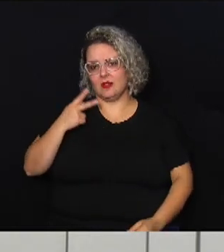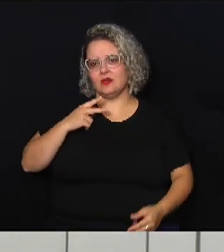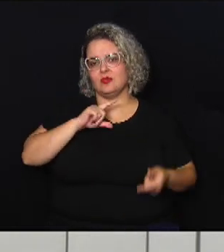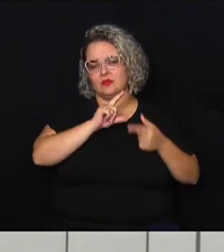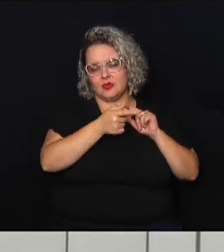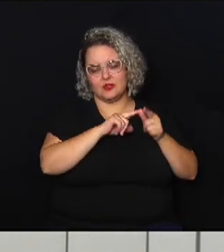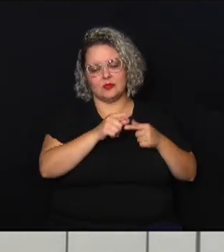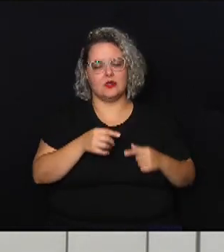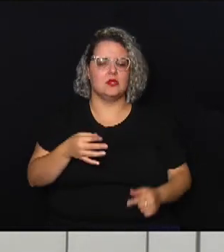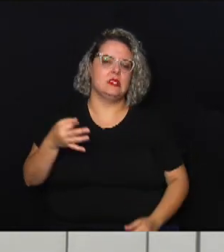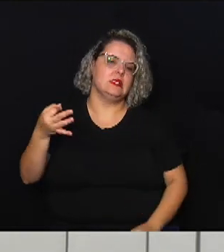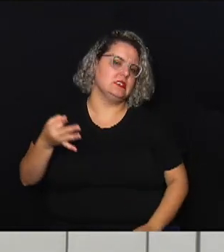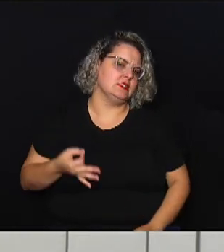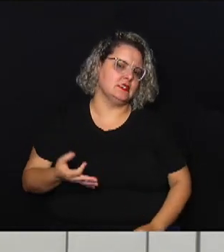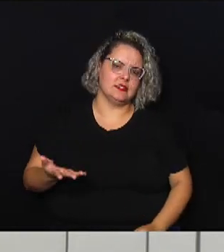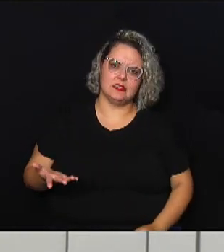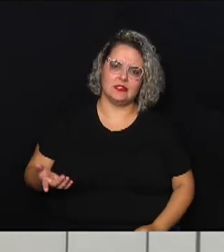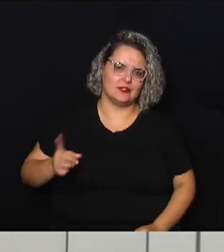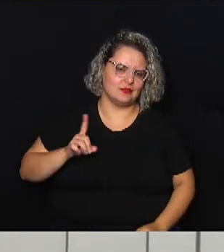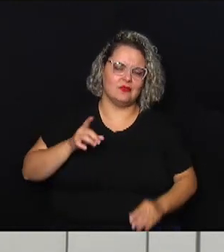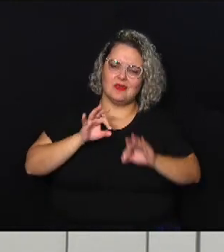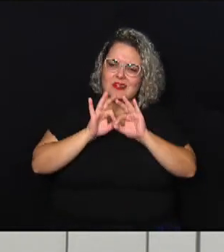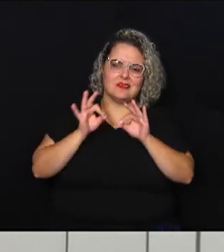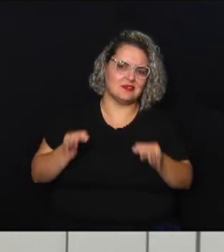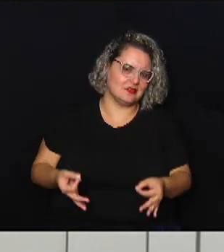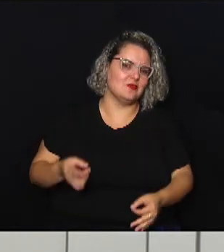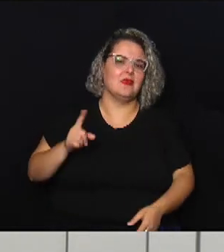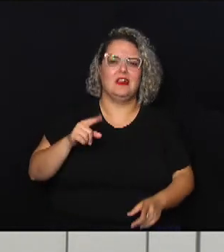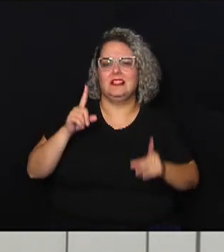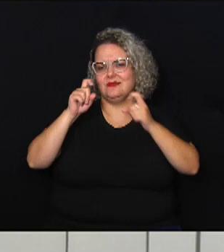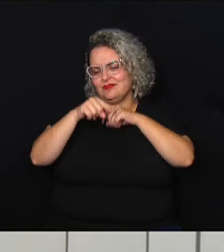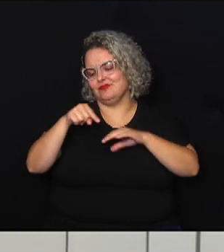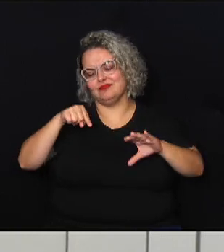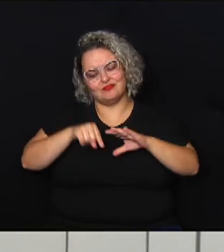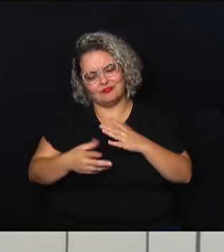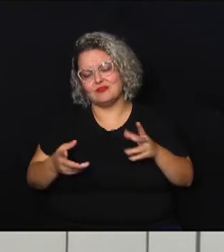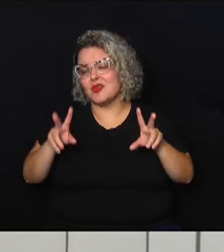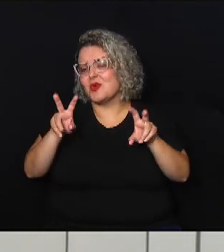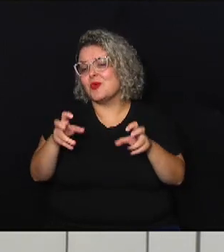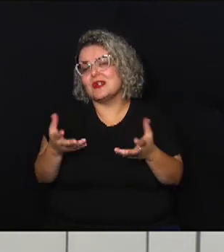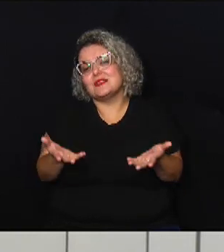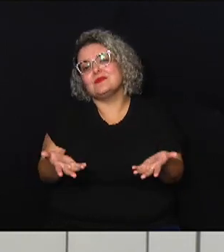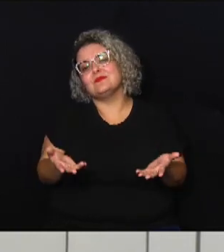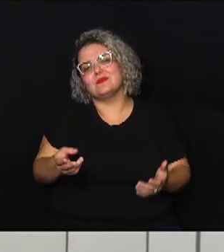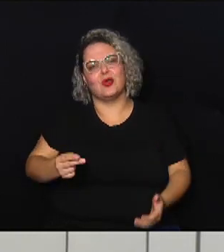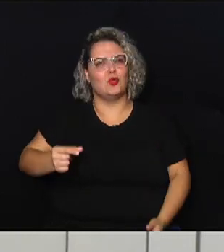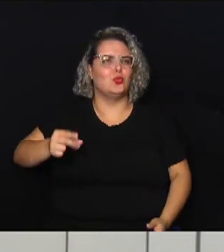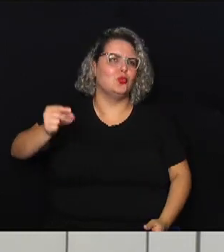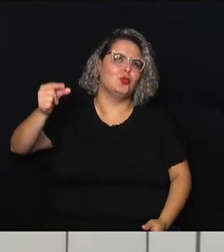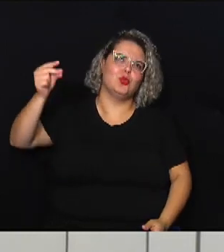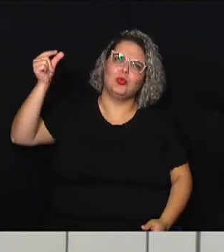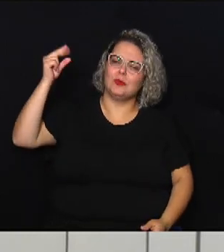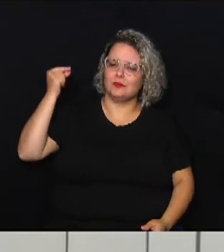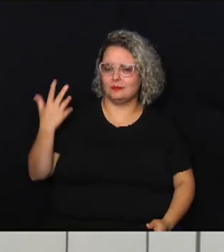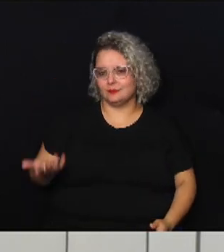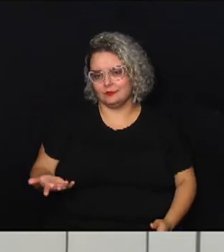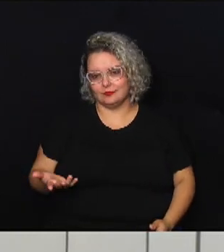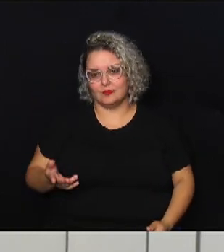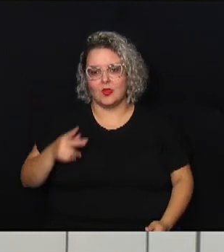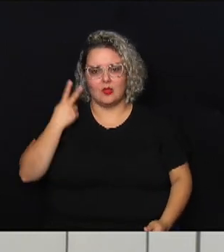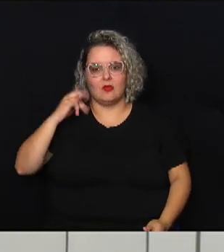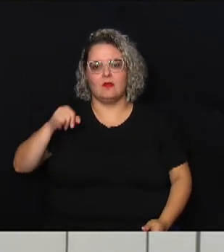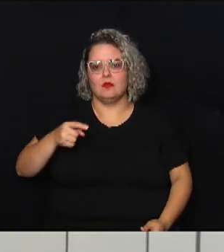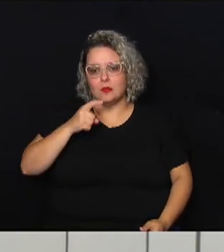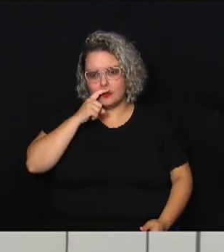dúvida nenhuma não é algo simples é bem complexo a gente está falando de um assunto que já há anos até o vereador Schneider